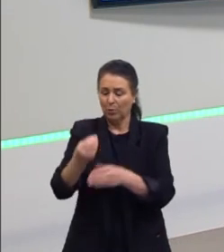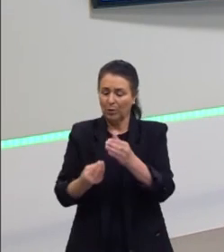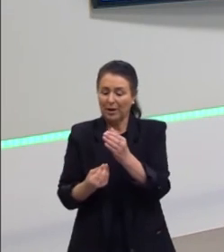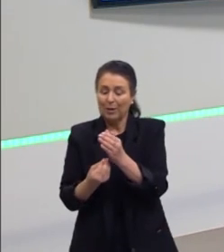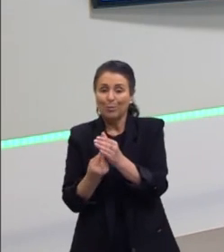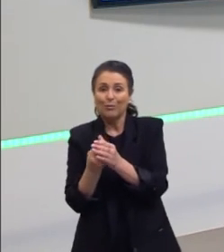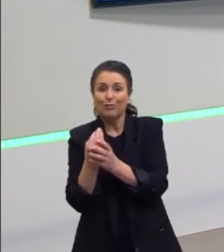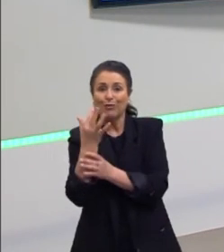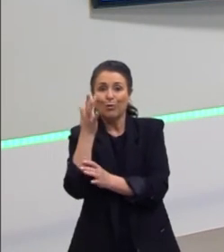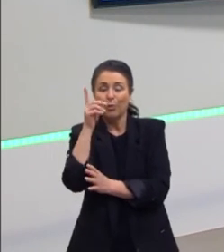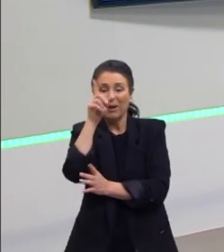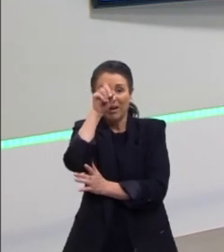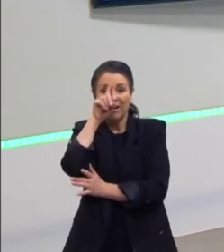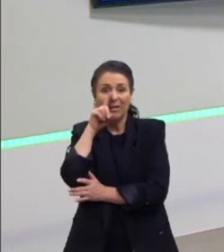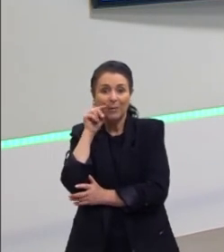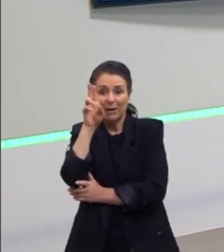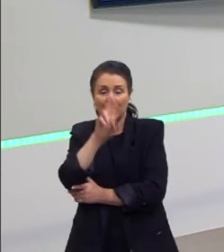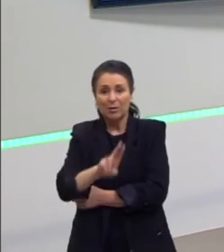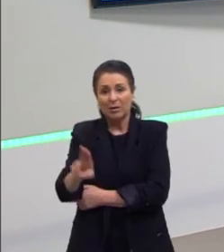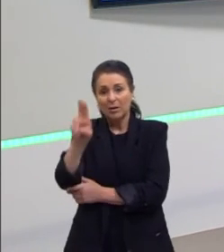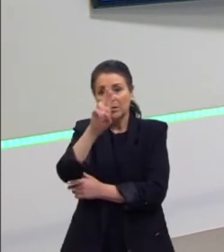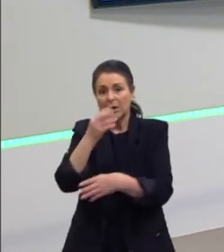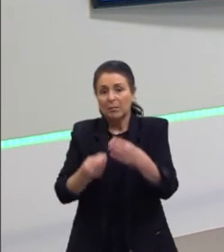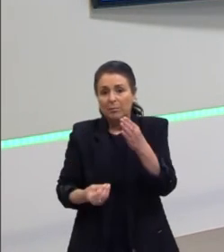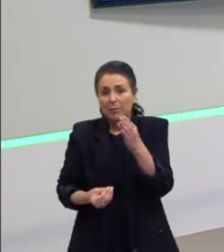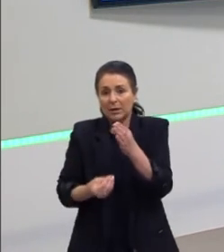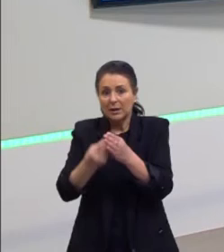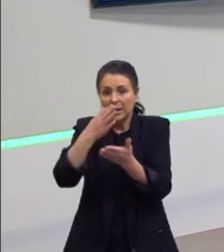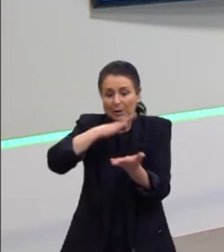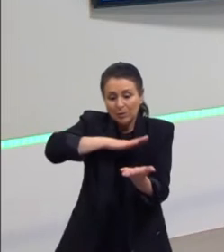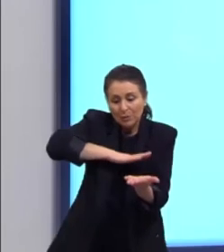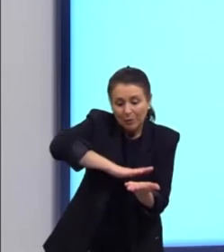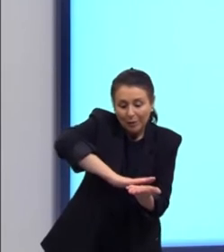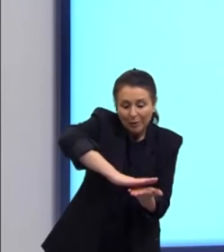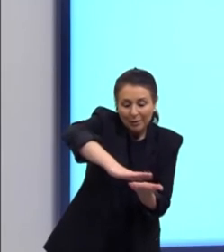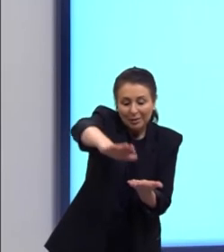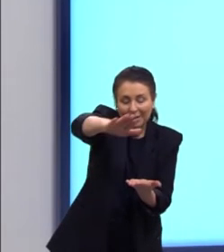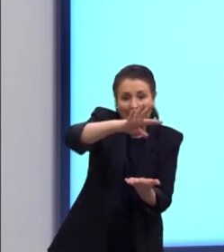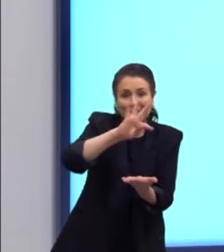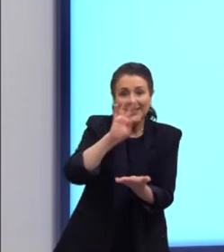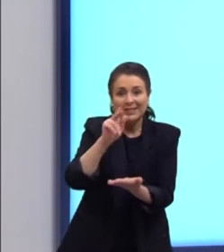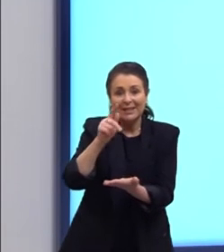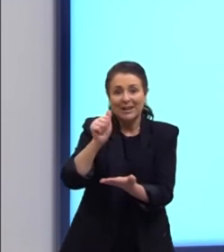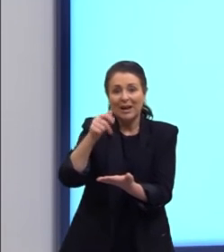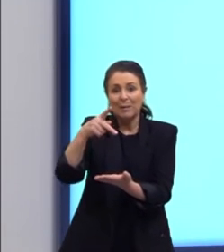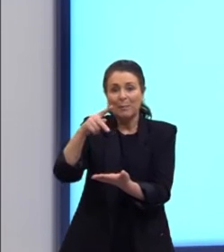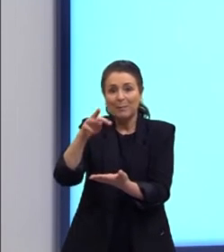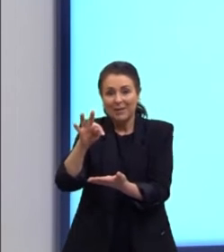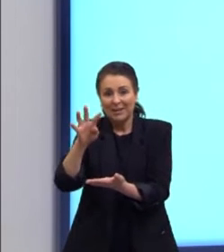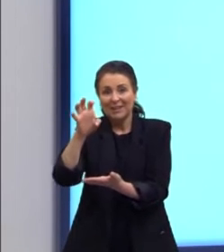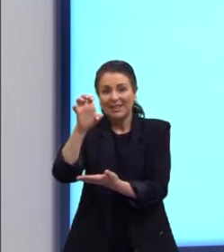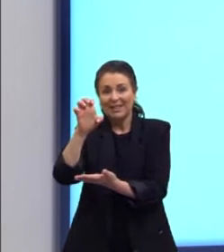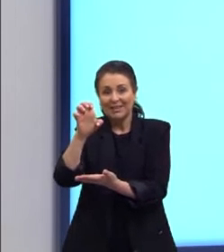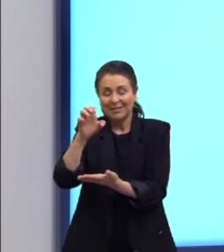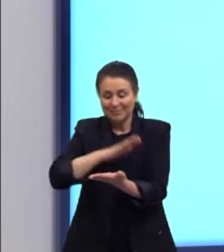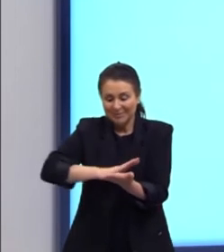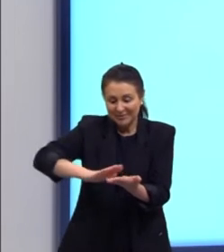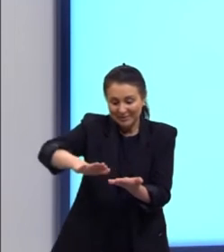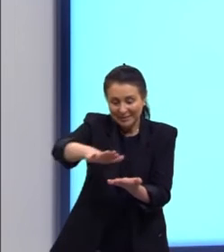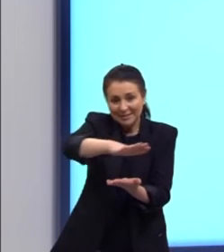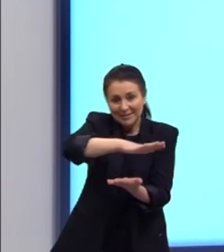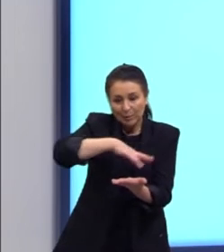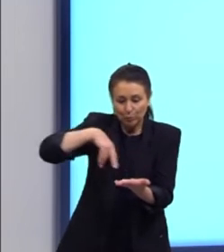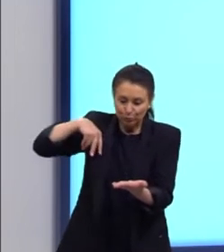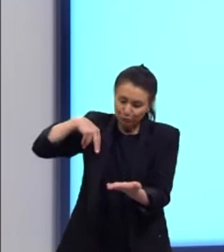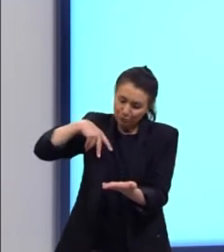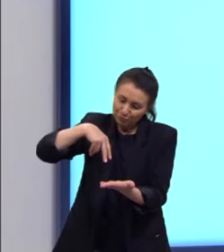amarela que são usadas para criar tapetes para os pedestres. Na realidade, é para